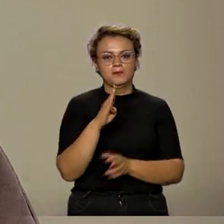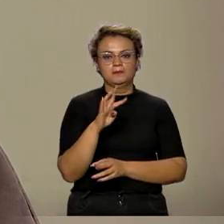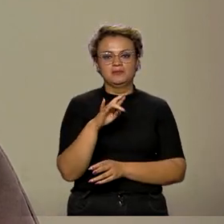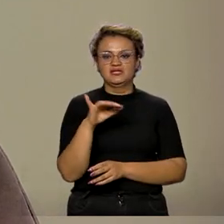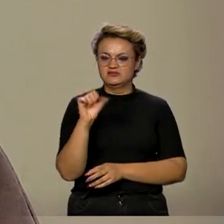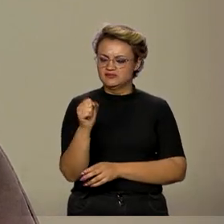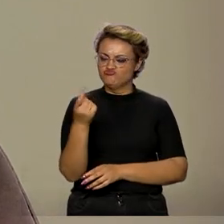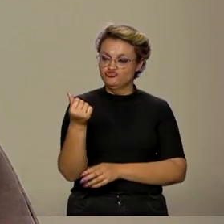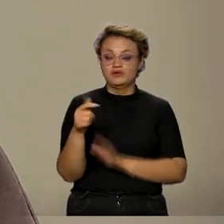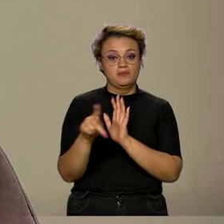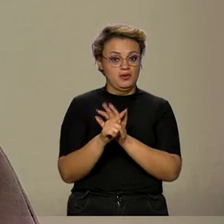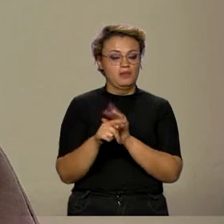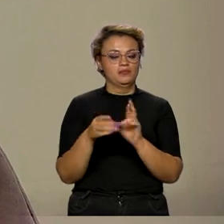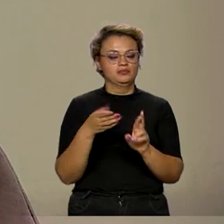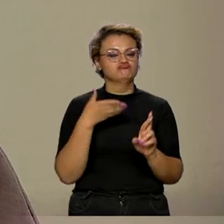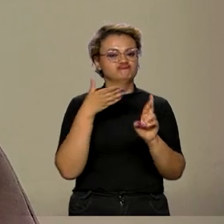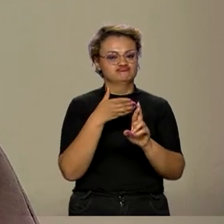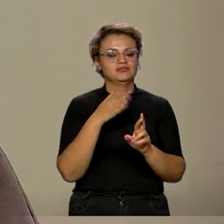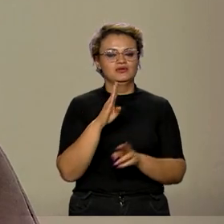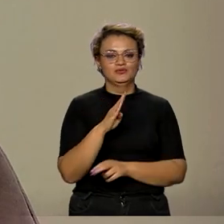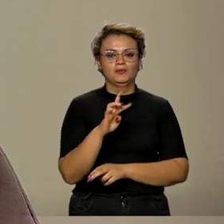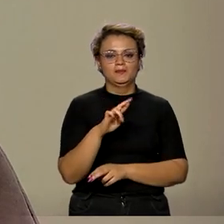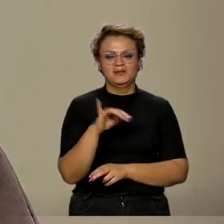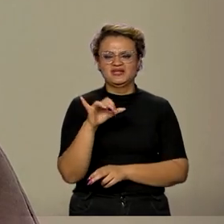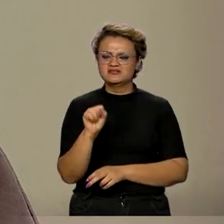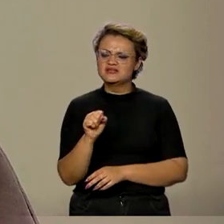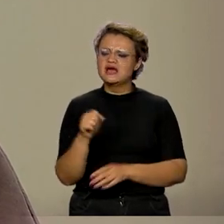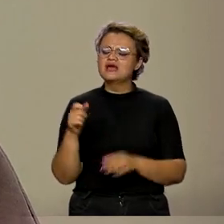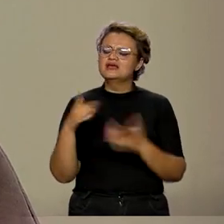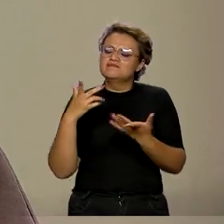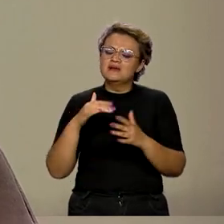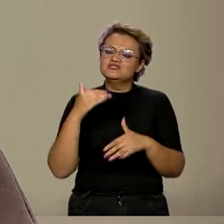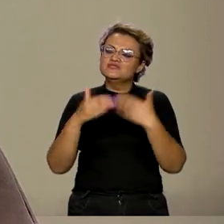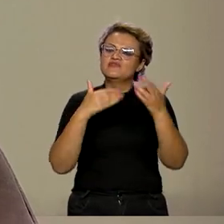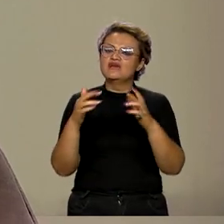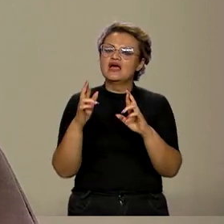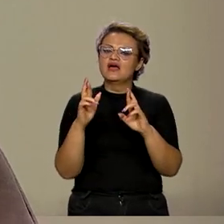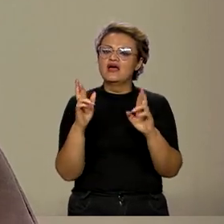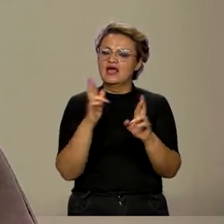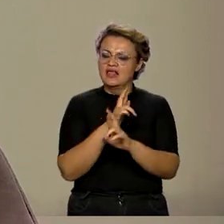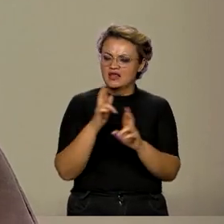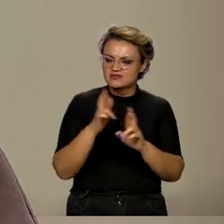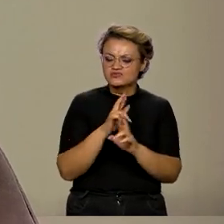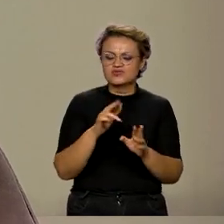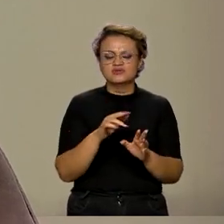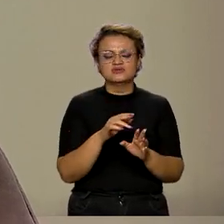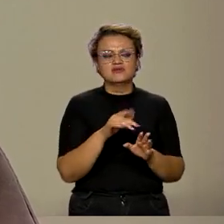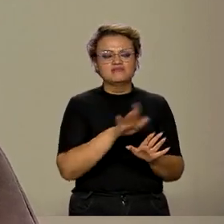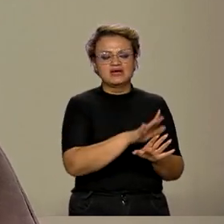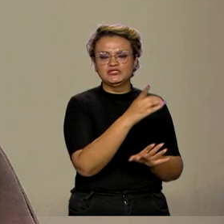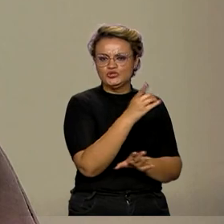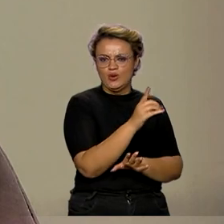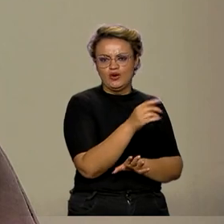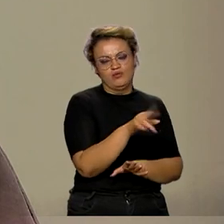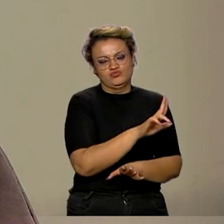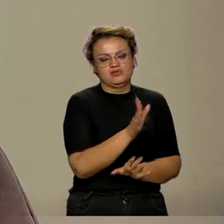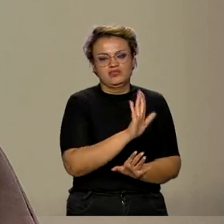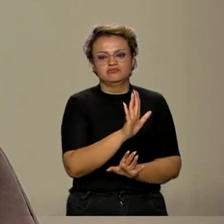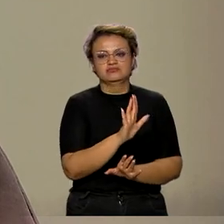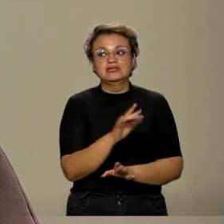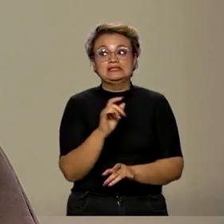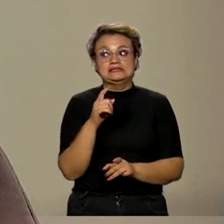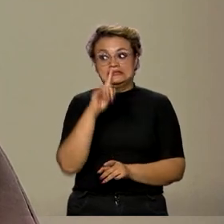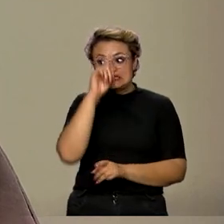Qual a importância, professor, de desenvolver as relações comerciais sem passar pelo dólar e qual a possibilidade disso